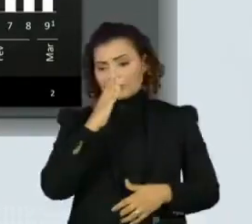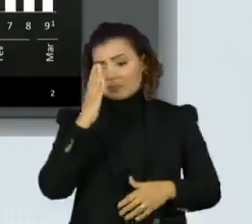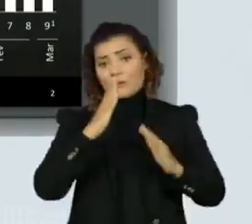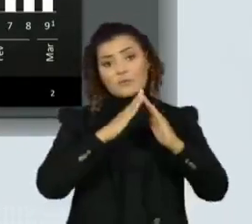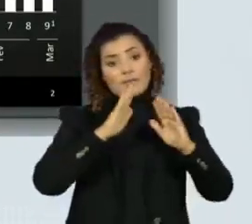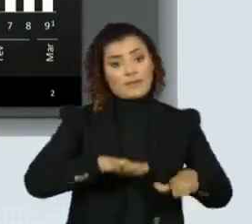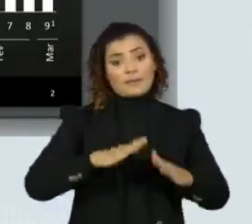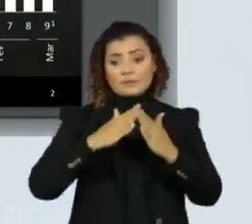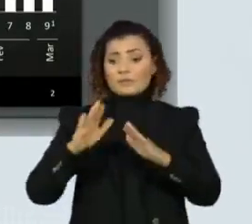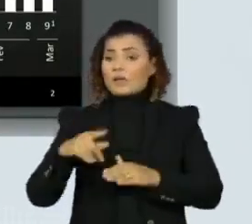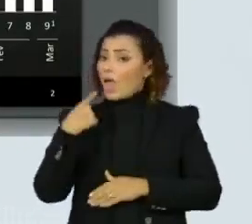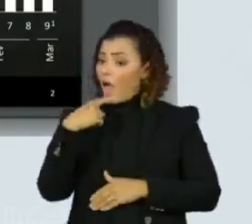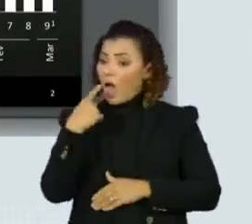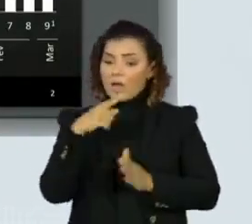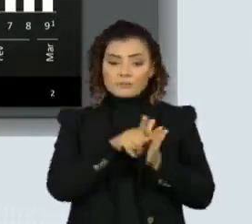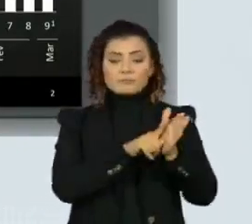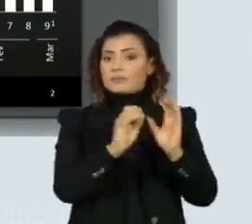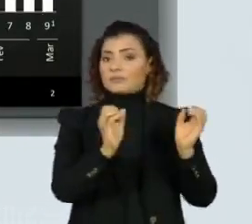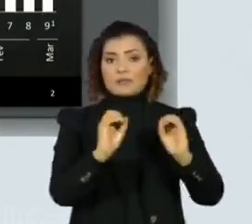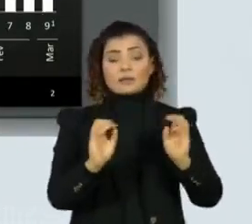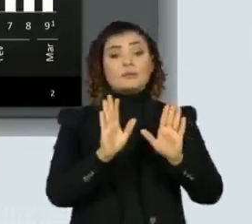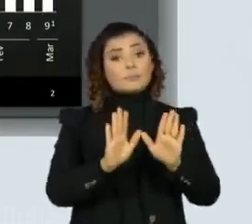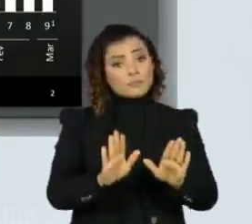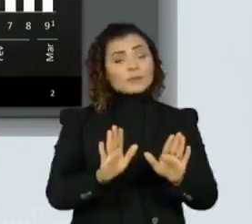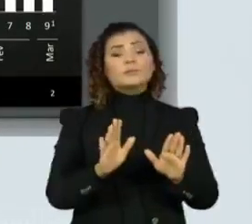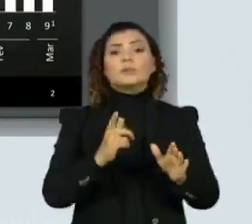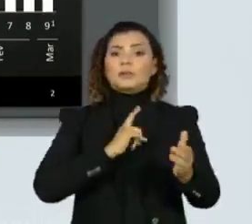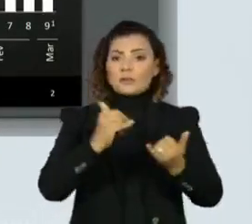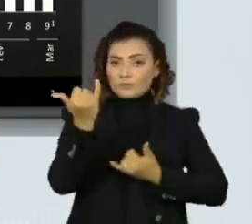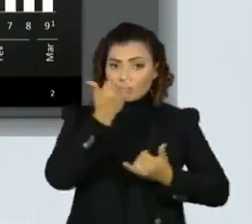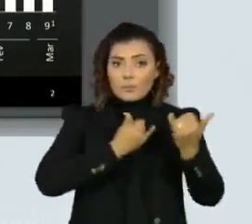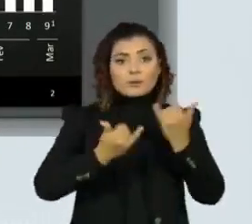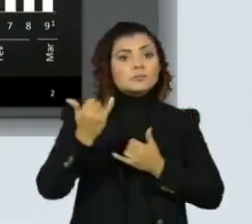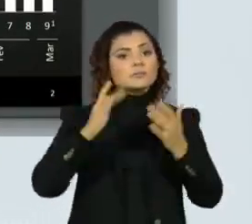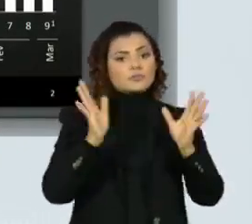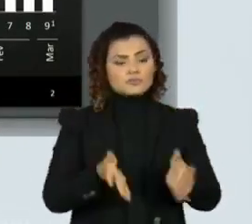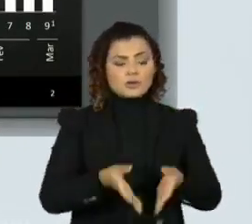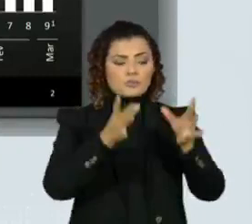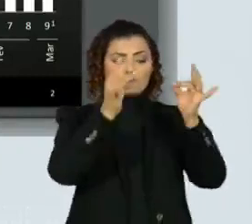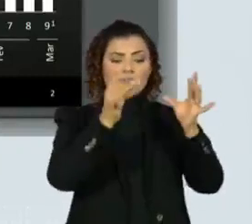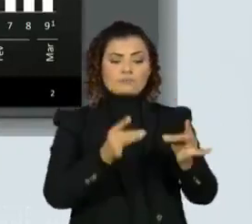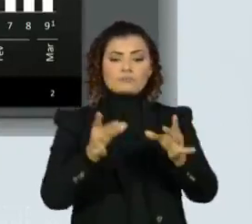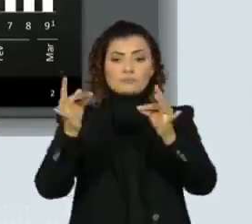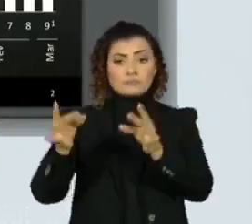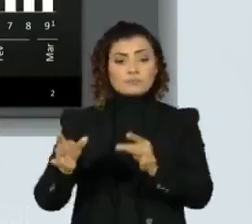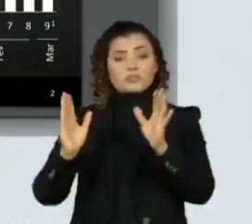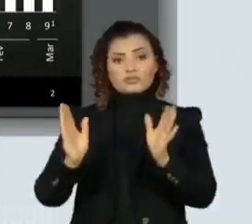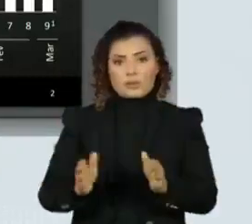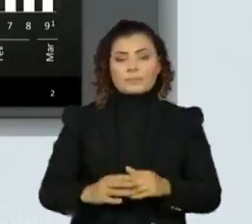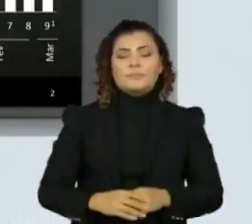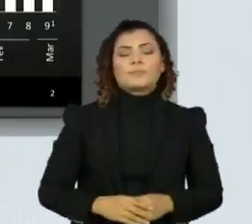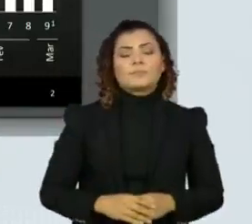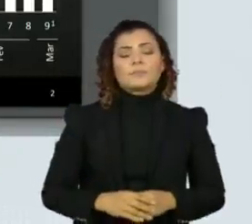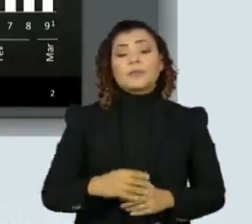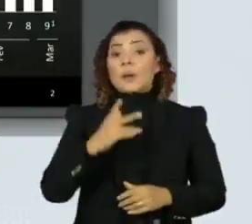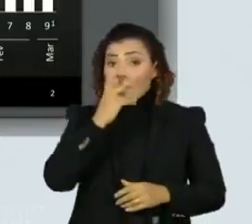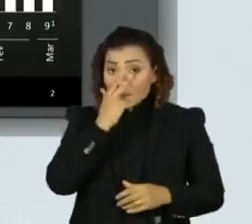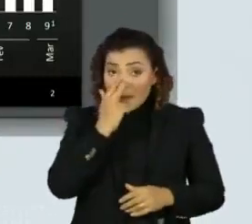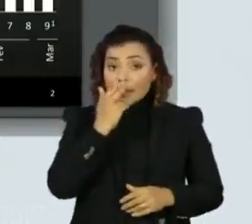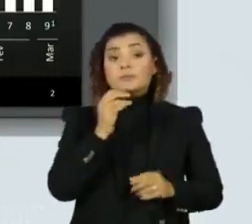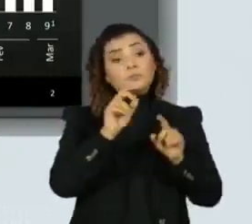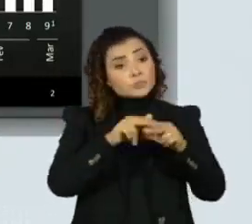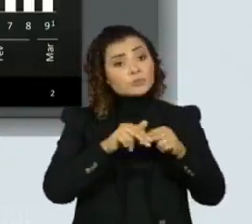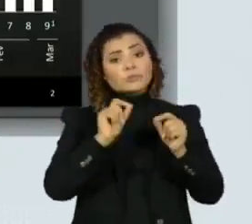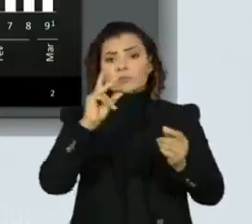casa. Não fazem o teste e nós temos ainda aqueles dados que podem ser represados. Então, isso não